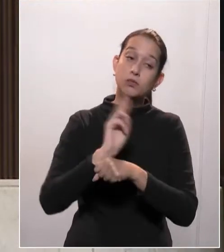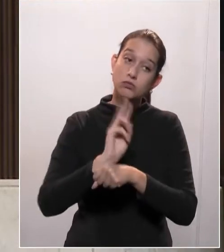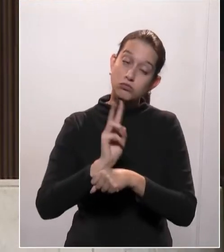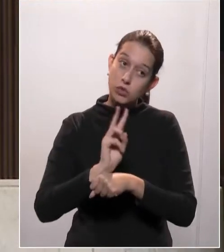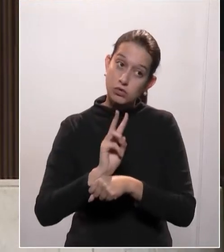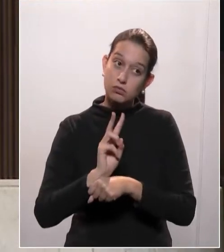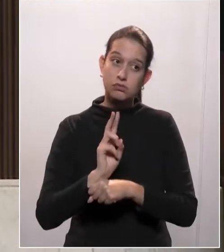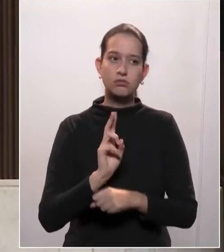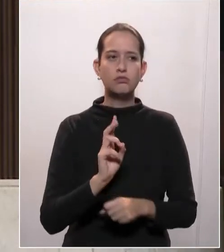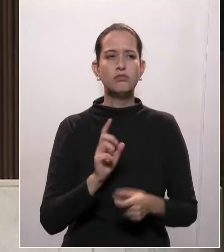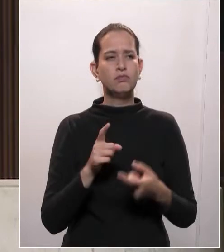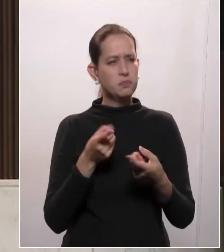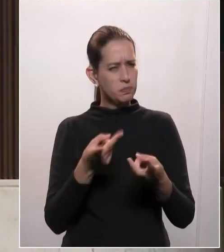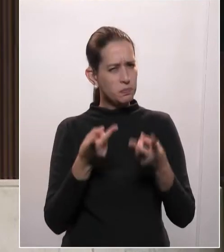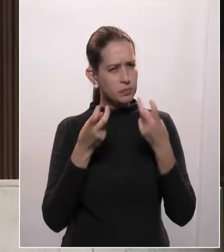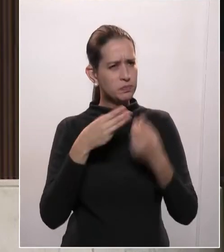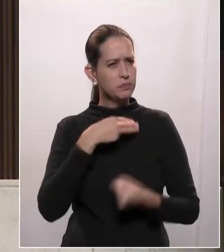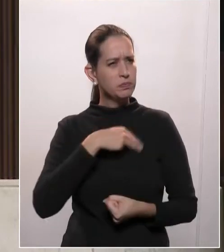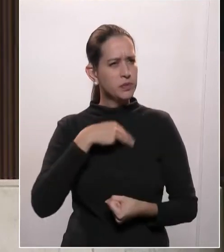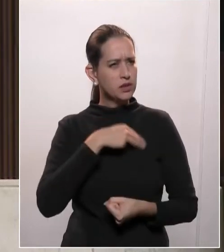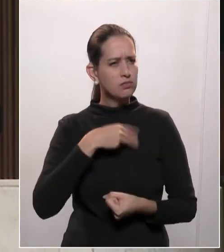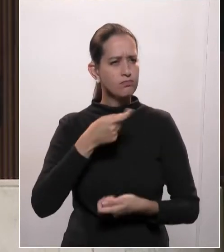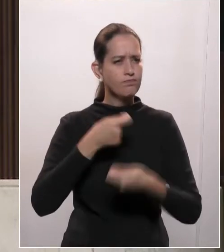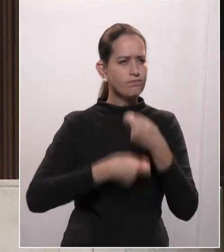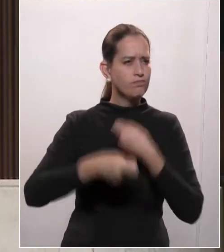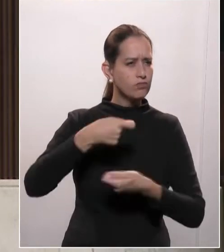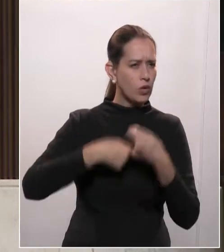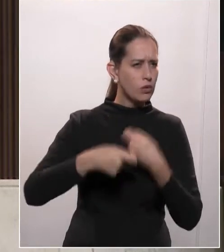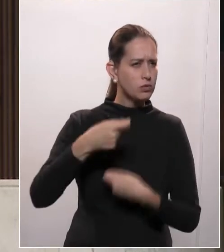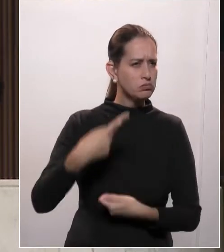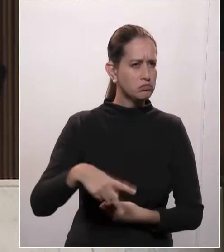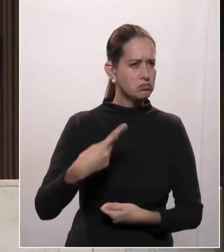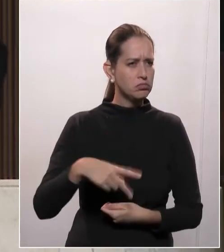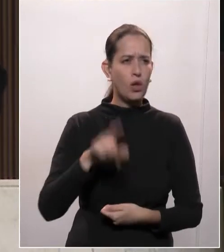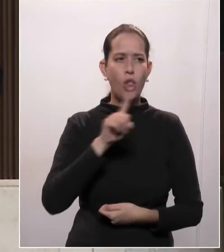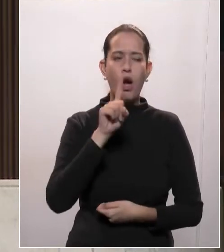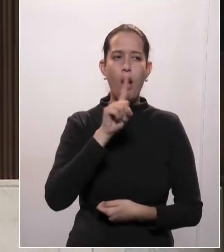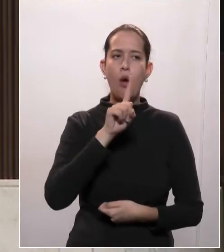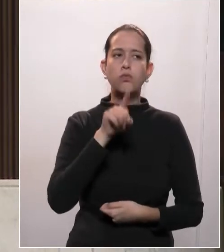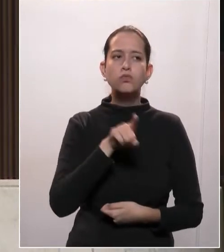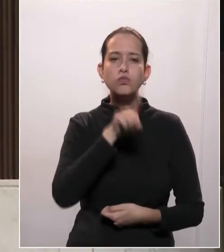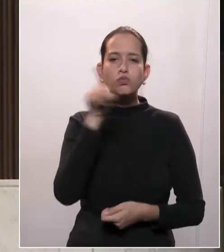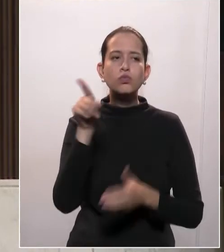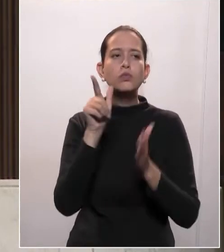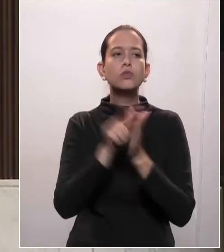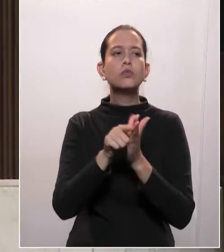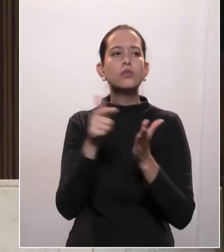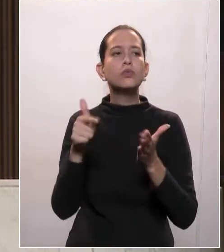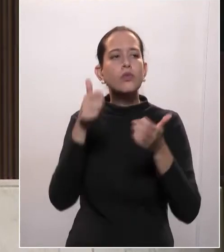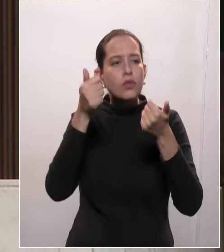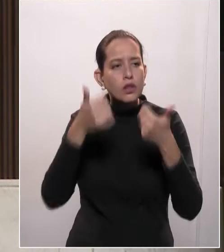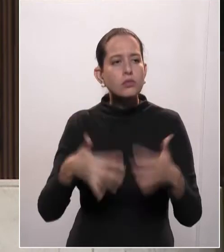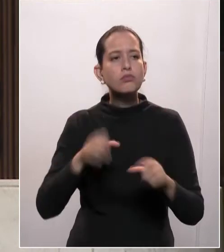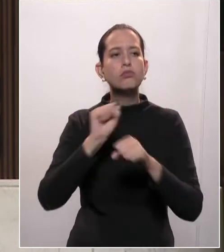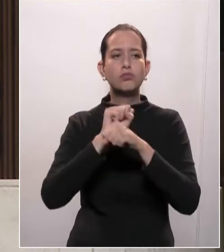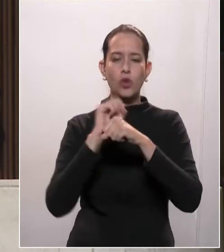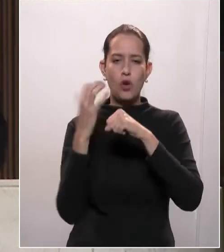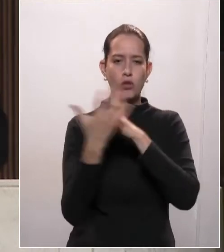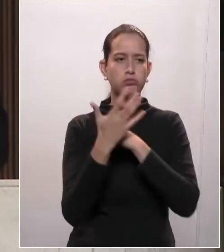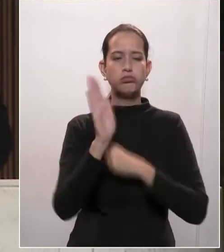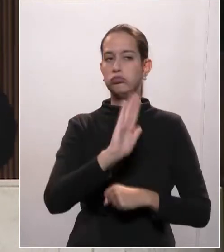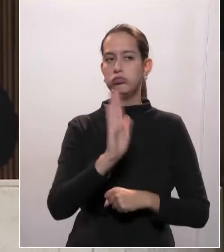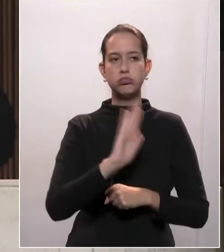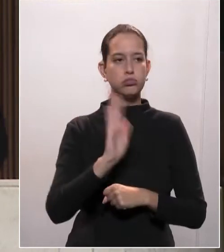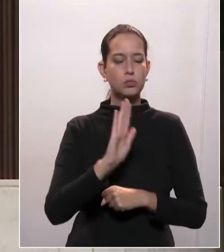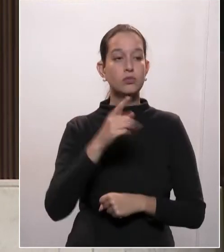da Economia. Ele não foi para a Folha de São Paulo para dar uma entrevista sobre o coronavírus. Ele foi para falar